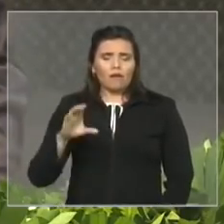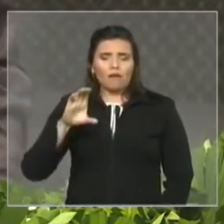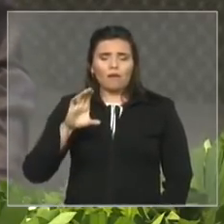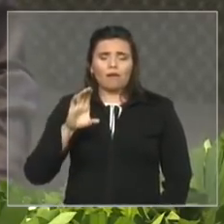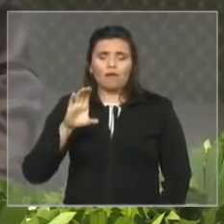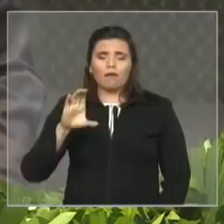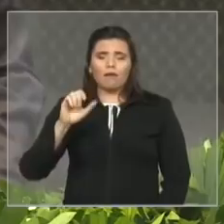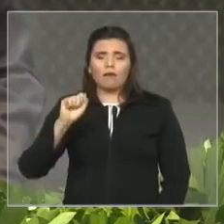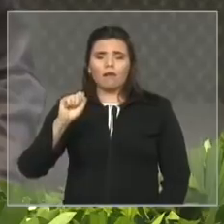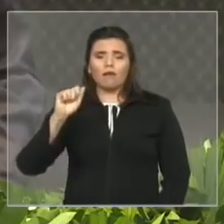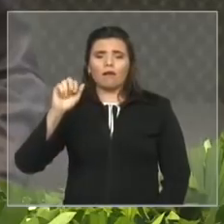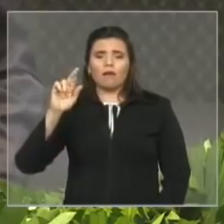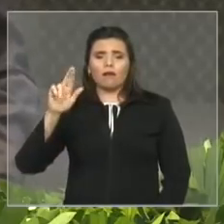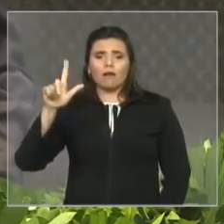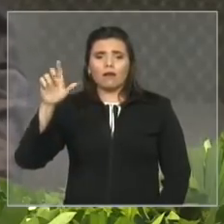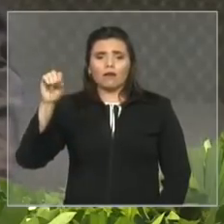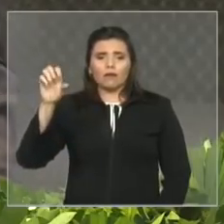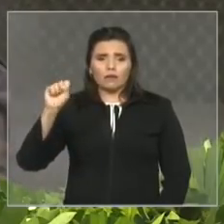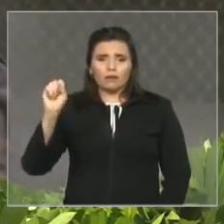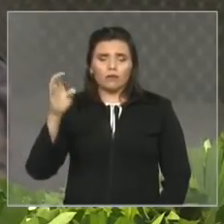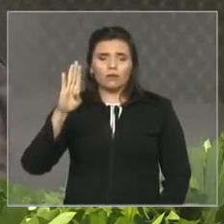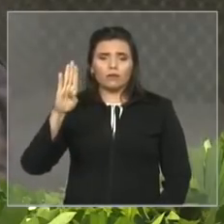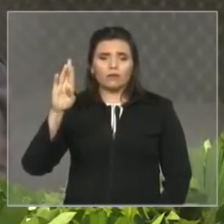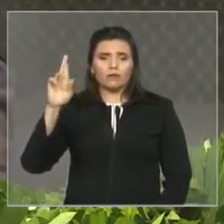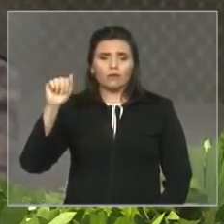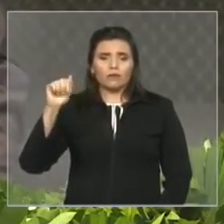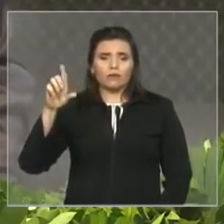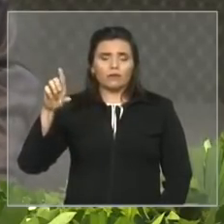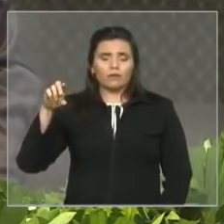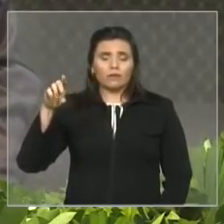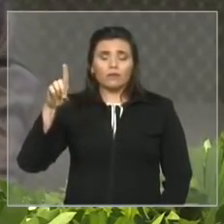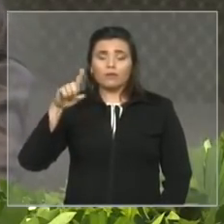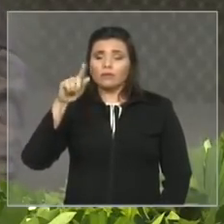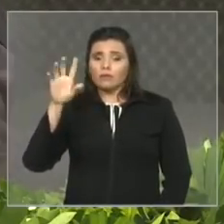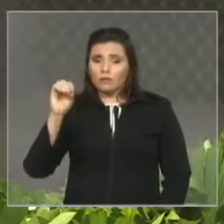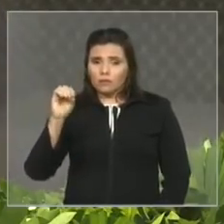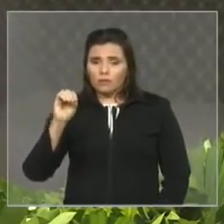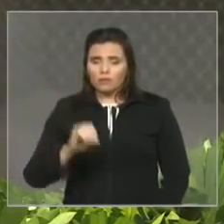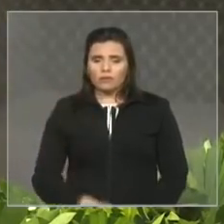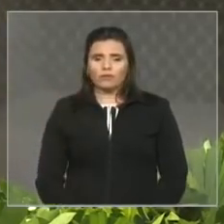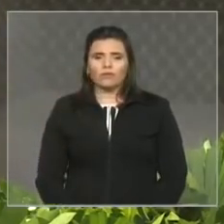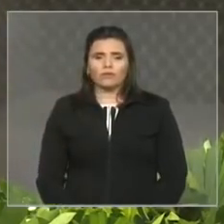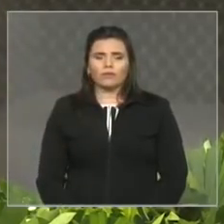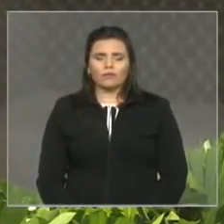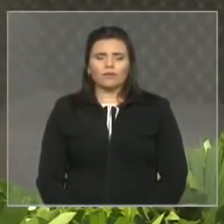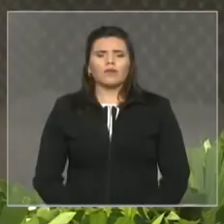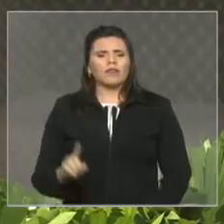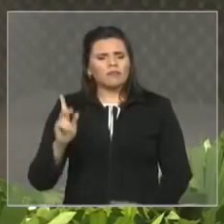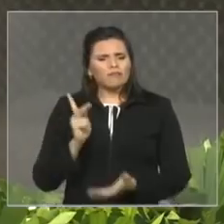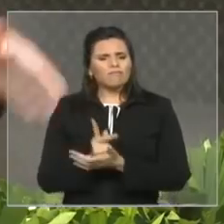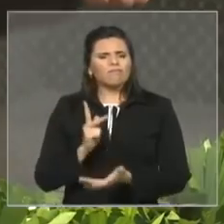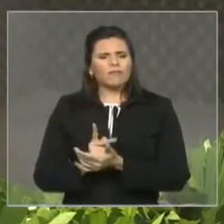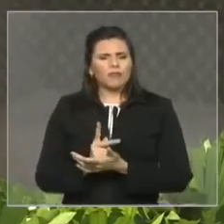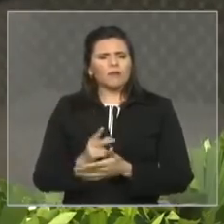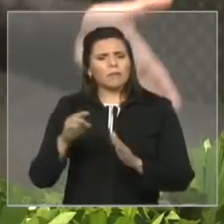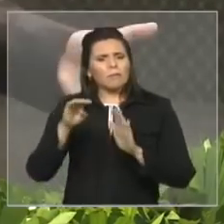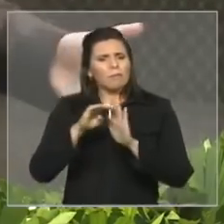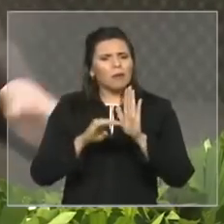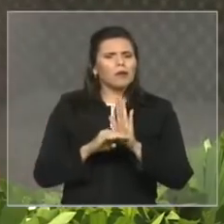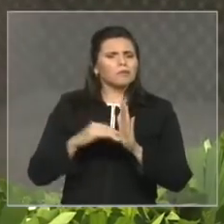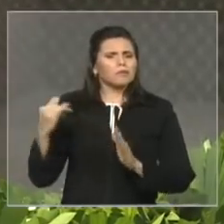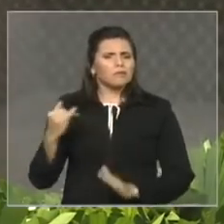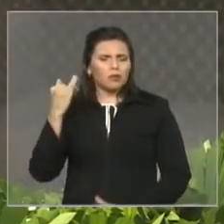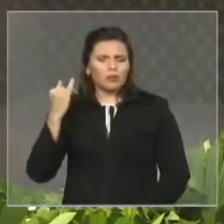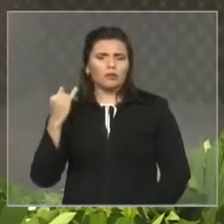projetos de extrema importância e quero destacar a eminente presidente Otelino Neto que se encontra nesta